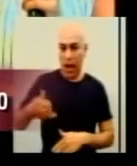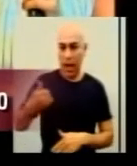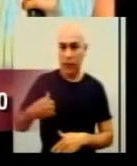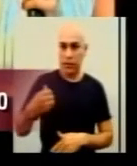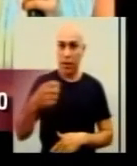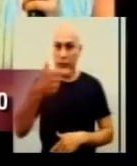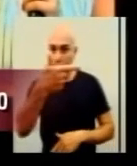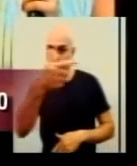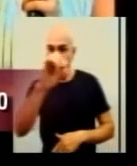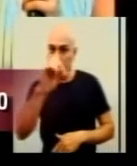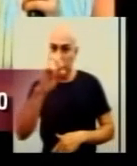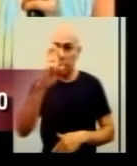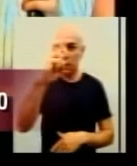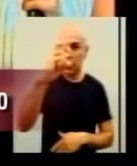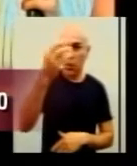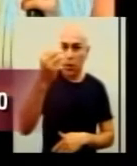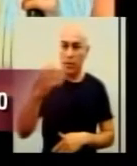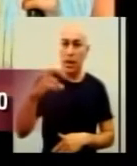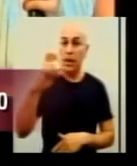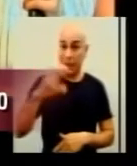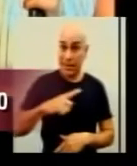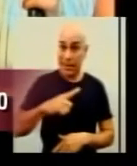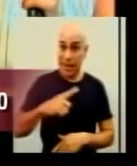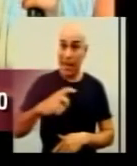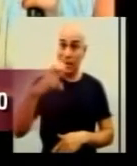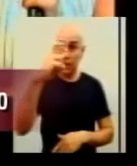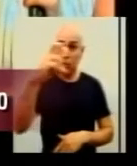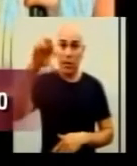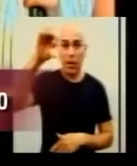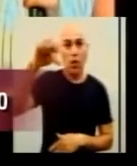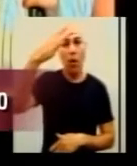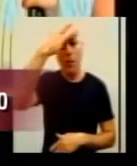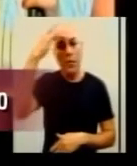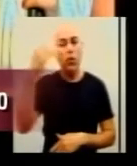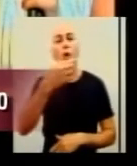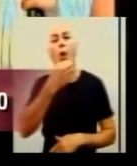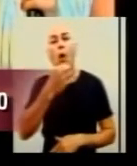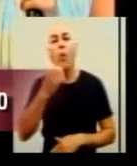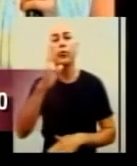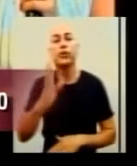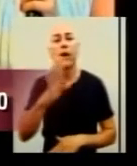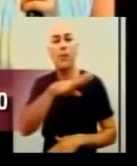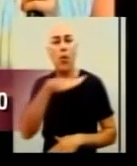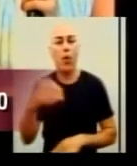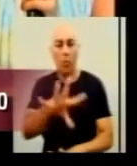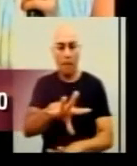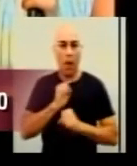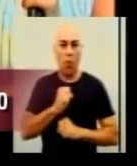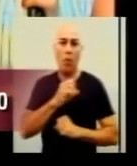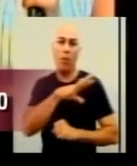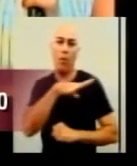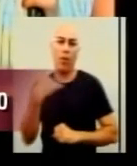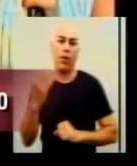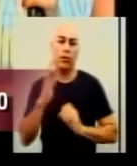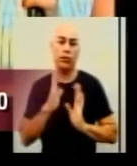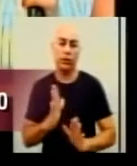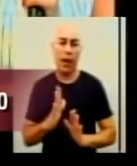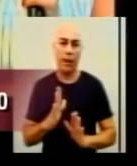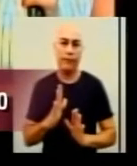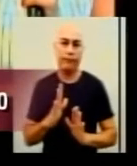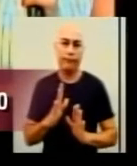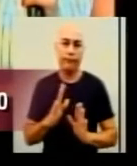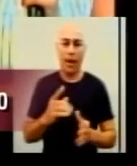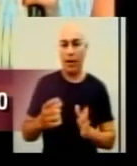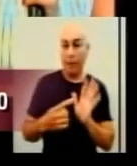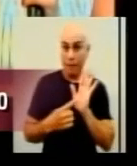59 anos, nós temos 59 pessoas do sexo masculino que faleceram por Covid, né? Então assim, a gente observa que